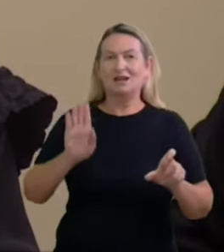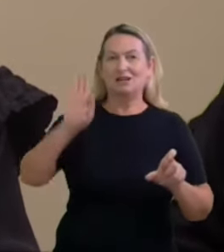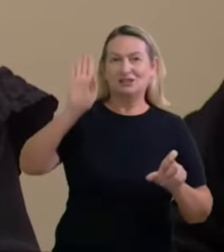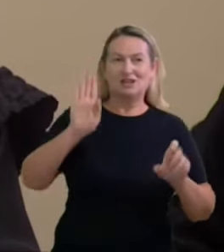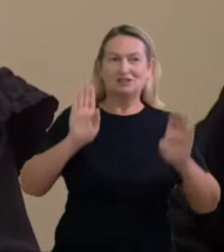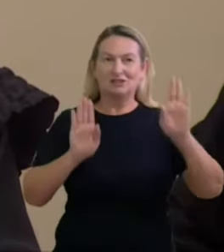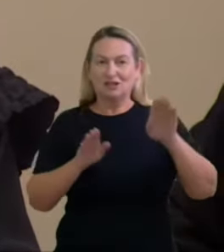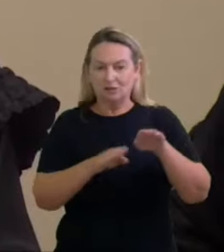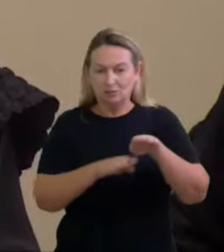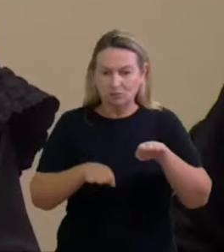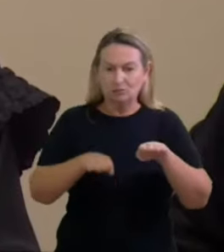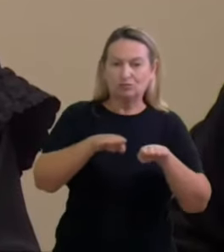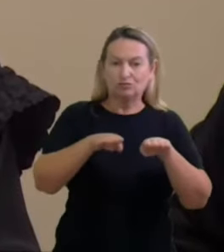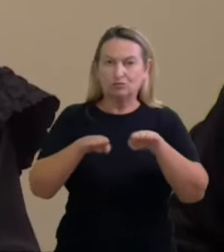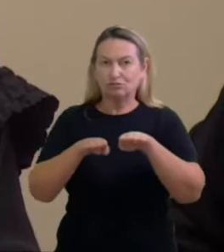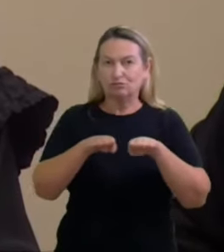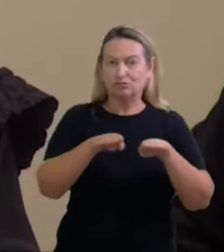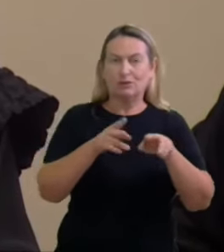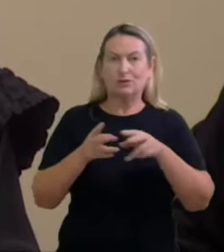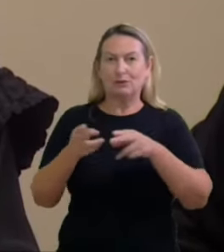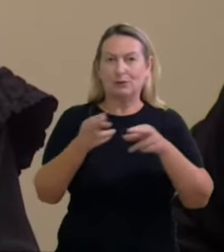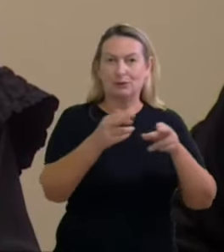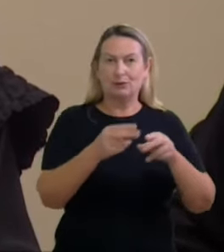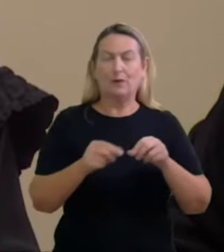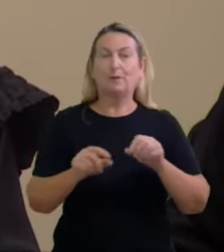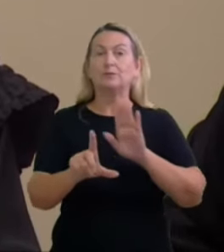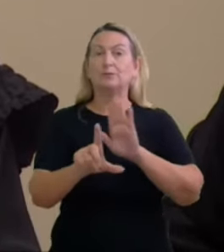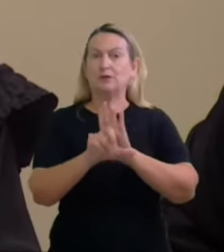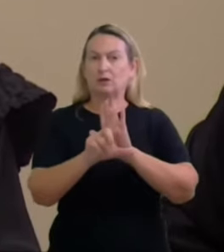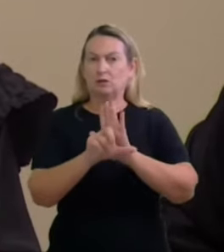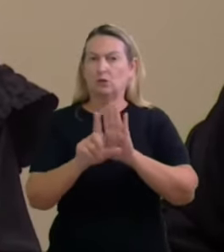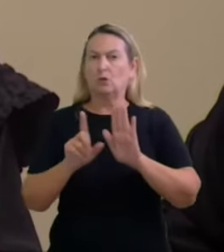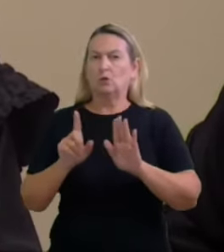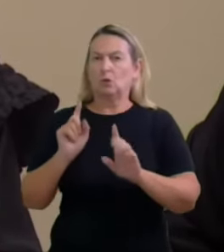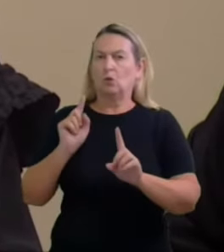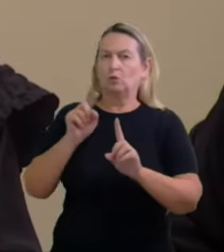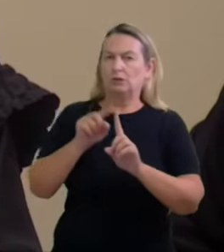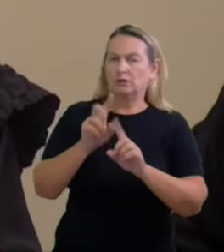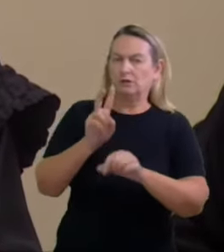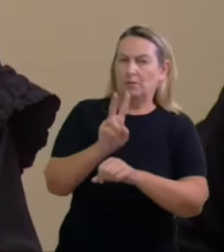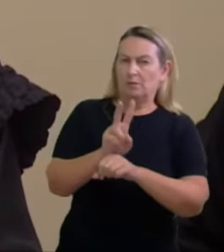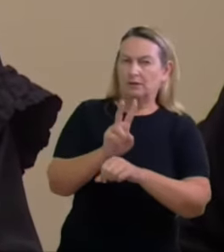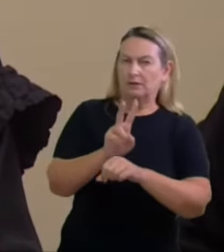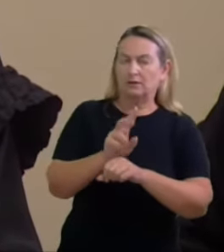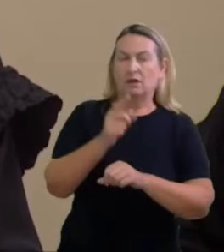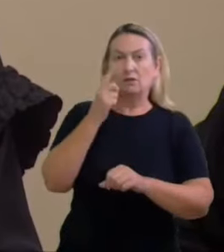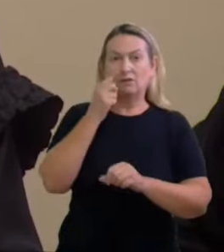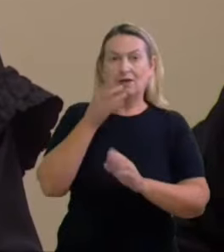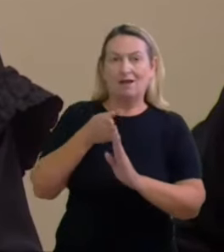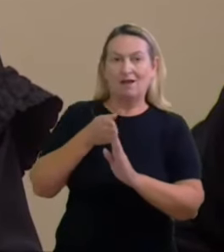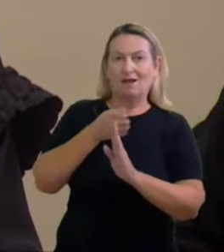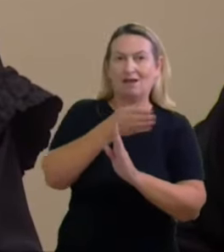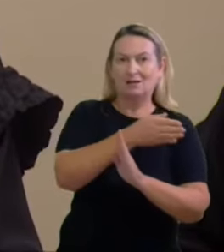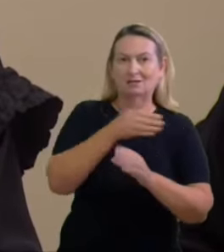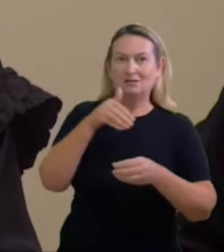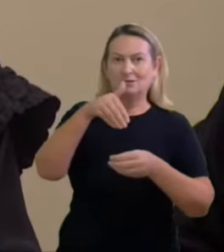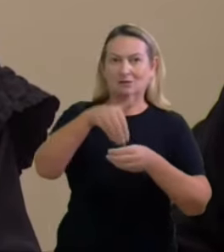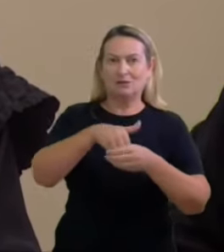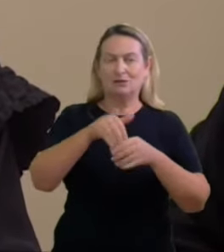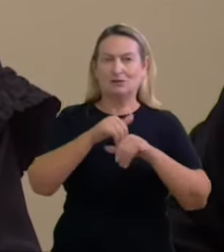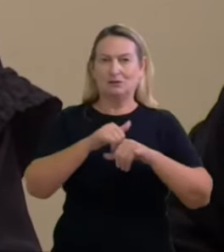se o legislador em evidente intuito de autopreservação prevê a possibilidade de atos de pré-campanha pela divulgação de atos